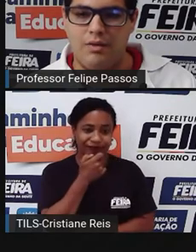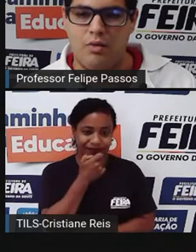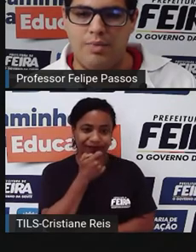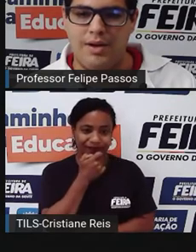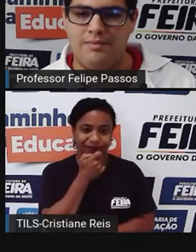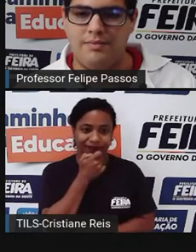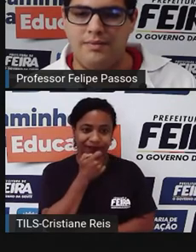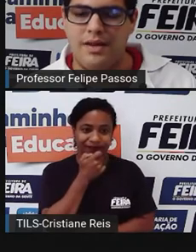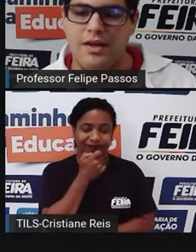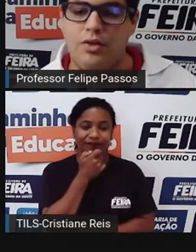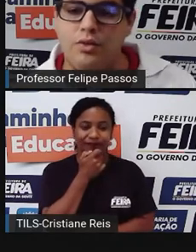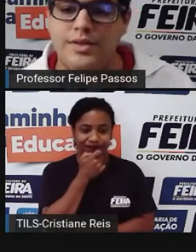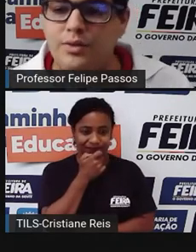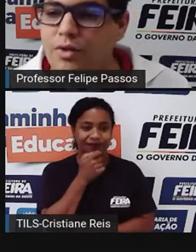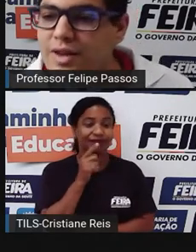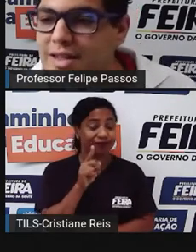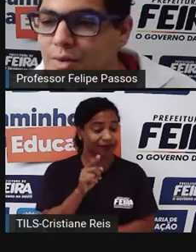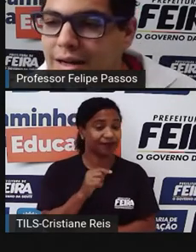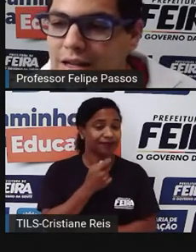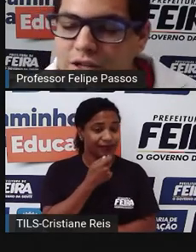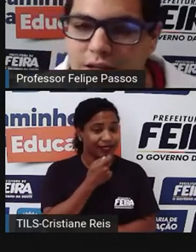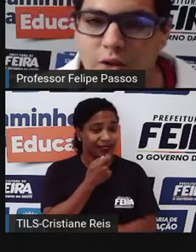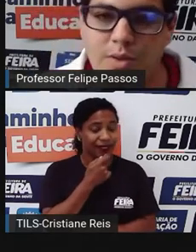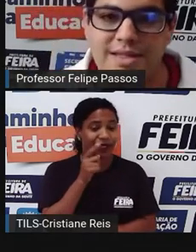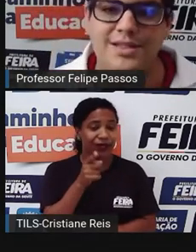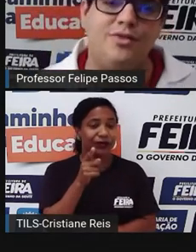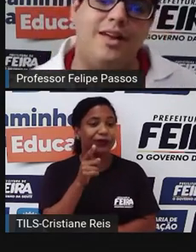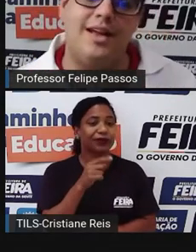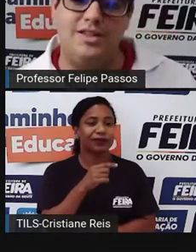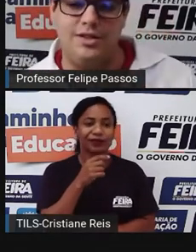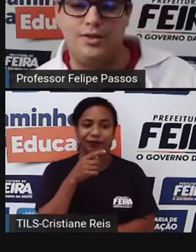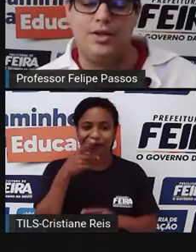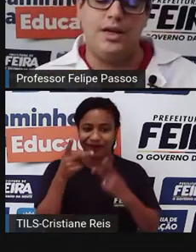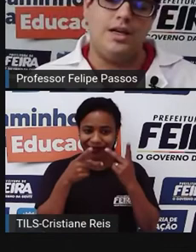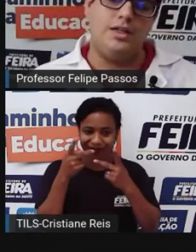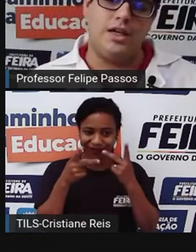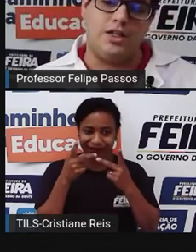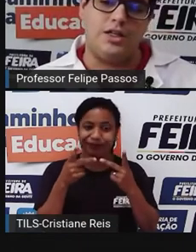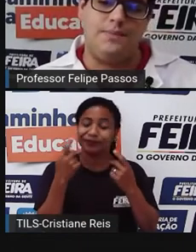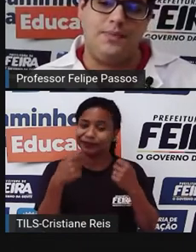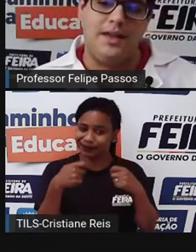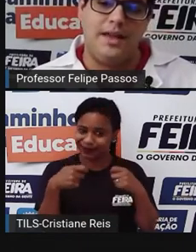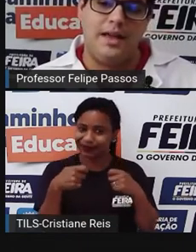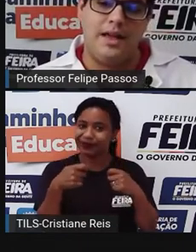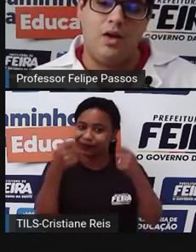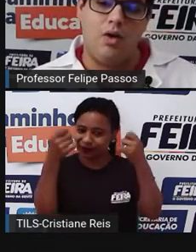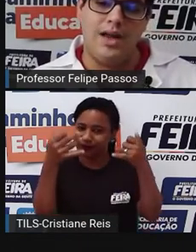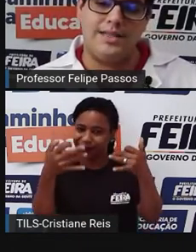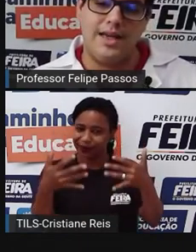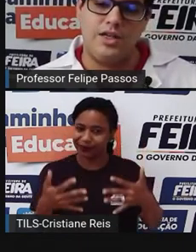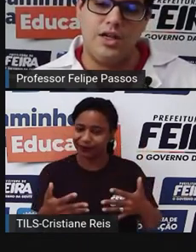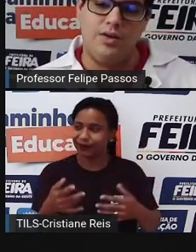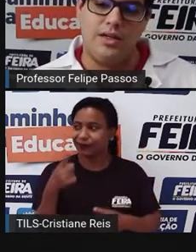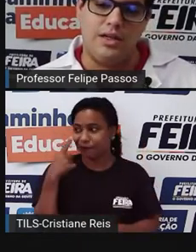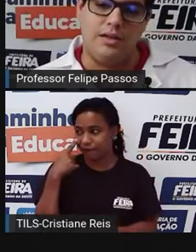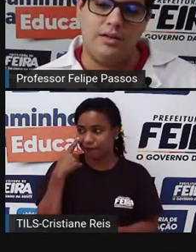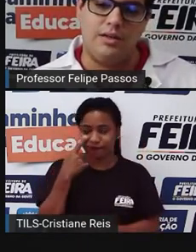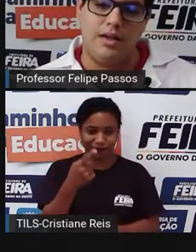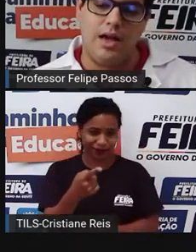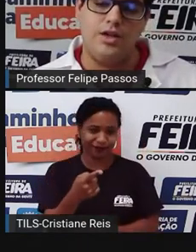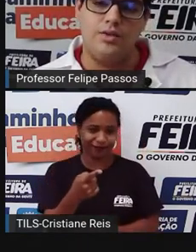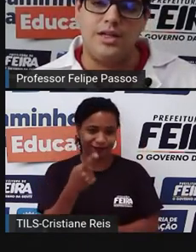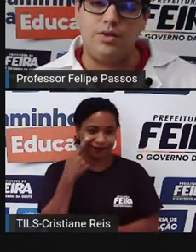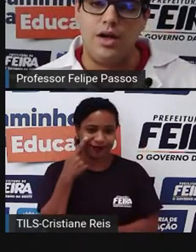Úmida S4. Não consigo não fazer uma crítica. Eu preciso falar disso. Gente, olha essa região aqui.